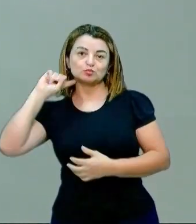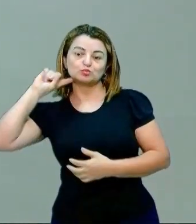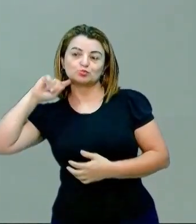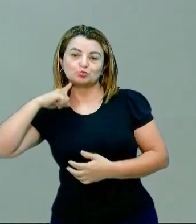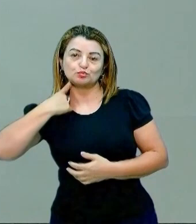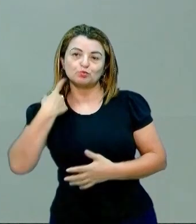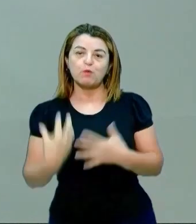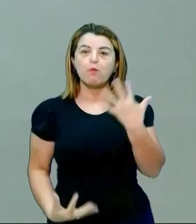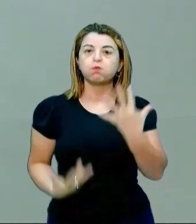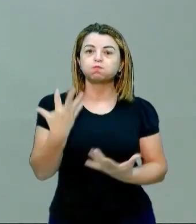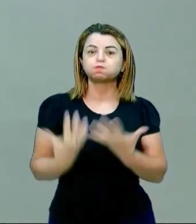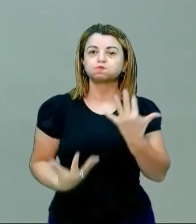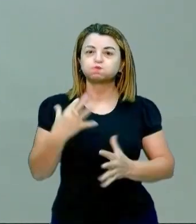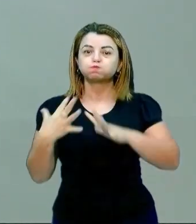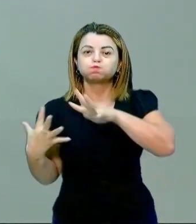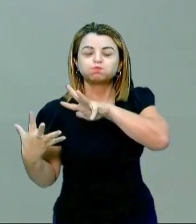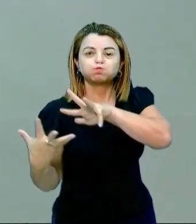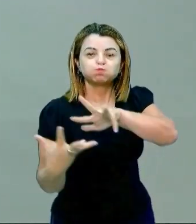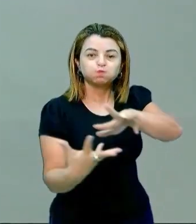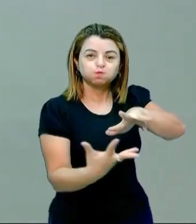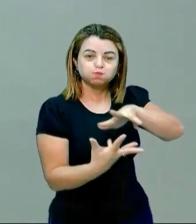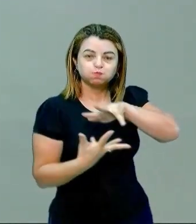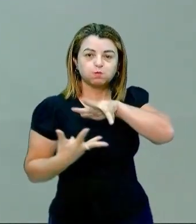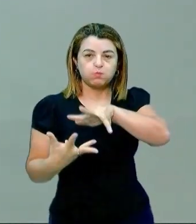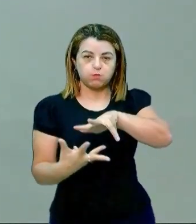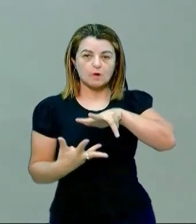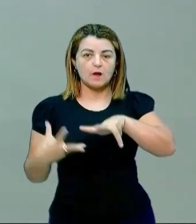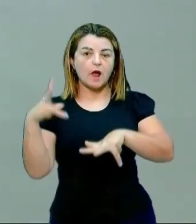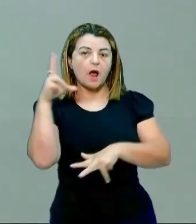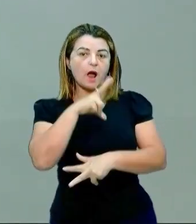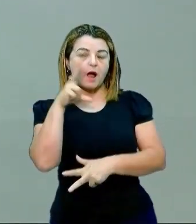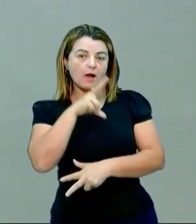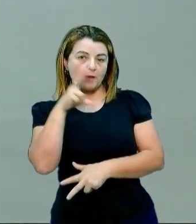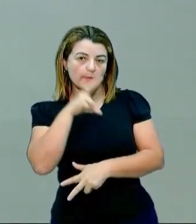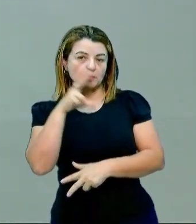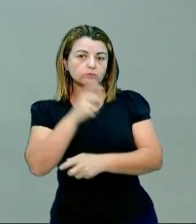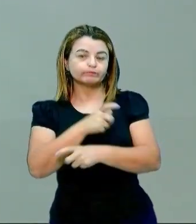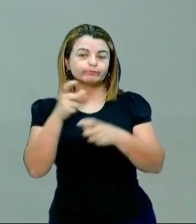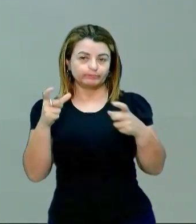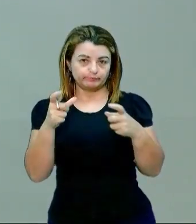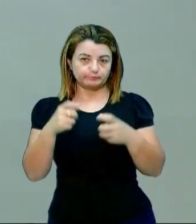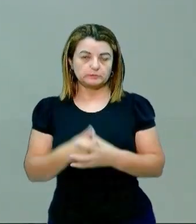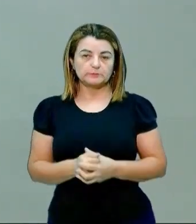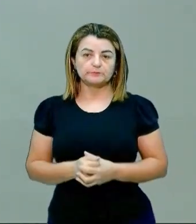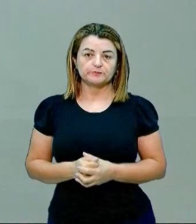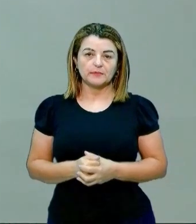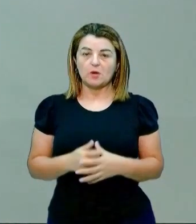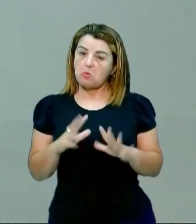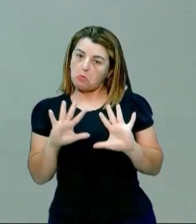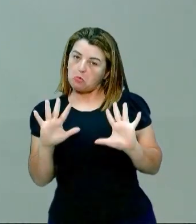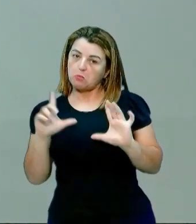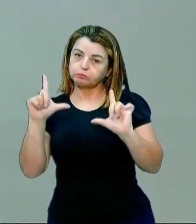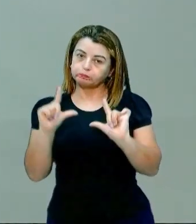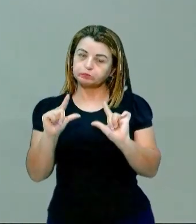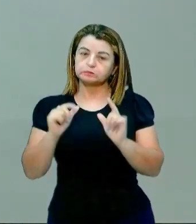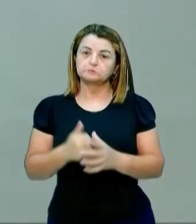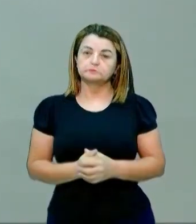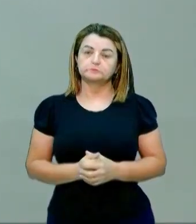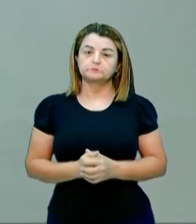aquecimento global. De uma forma bem rápida, bem ampla, ou menos ampla,